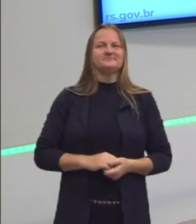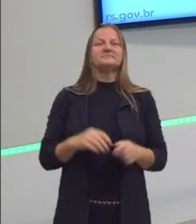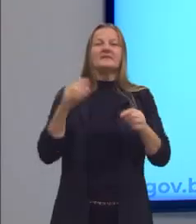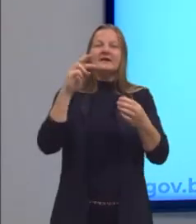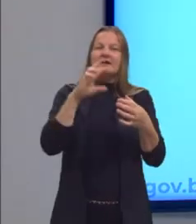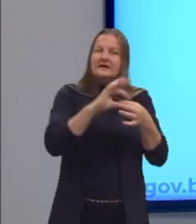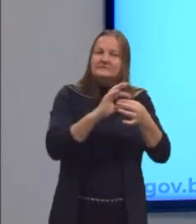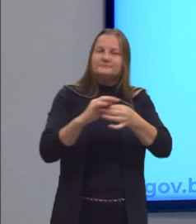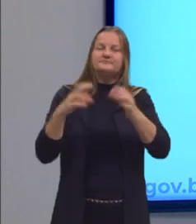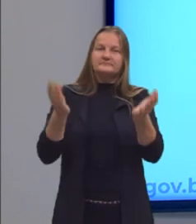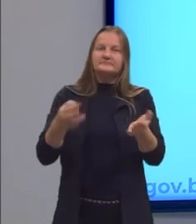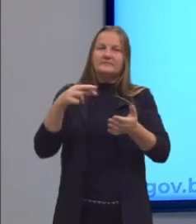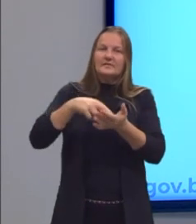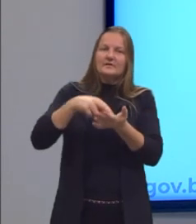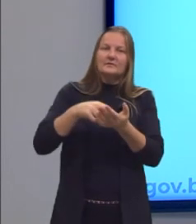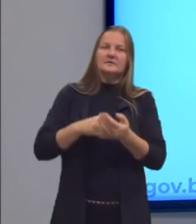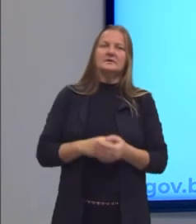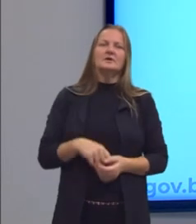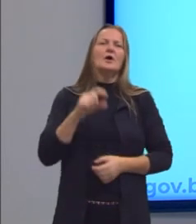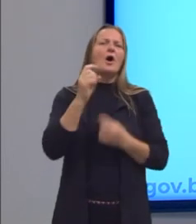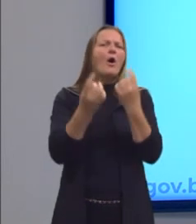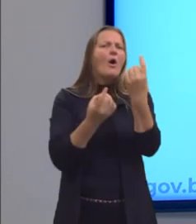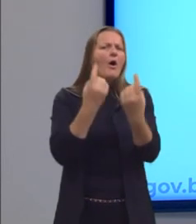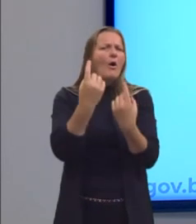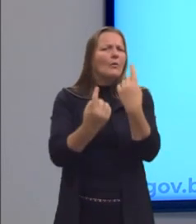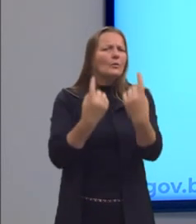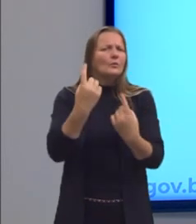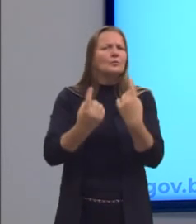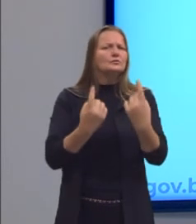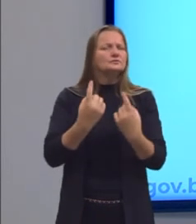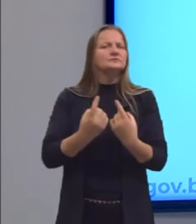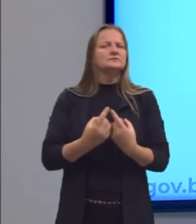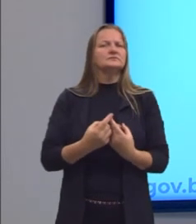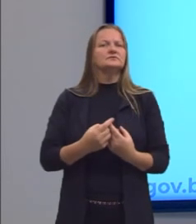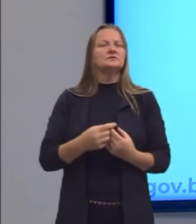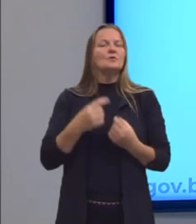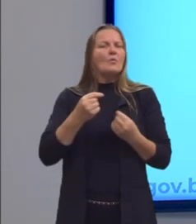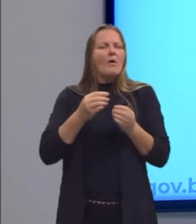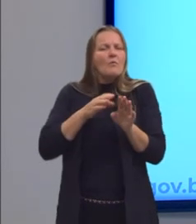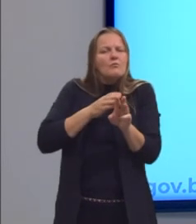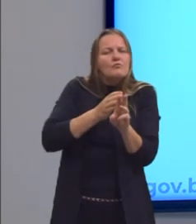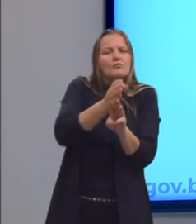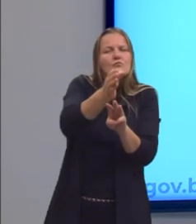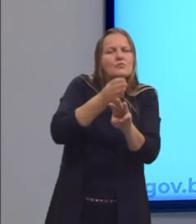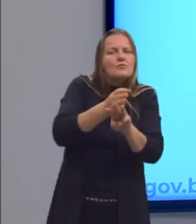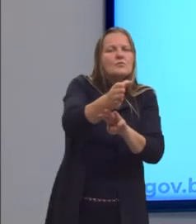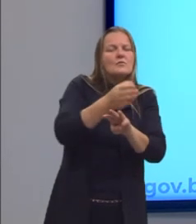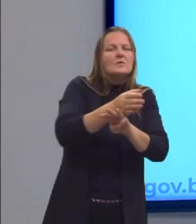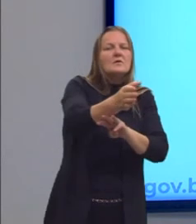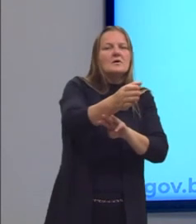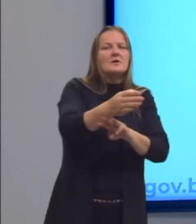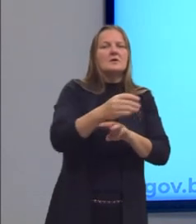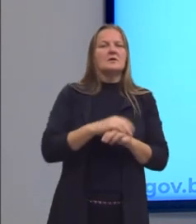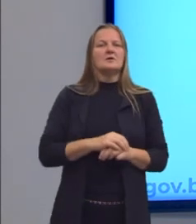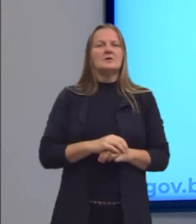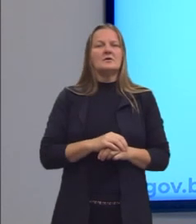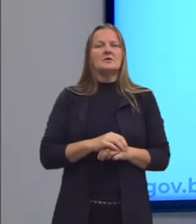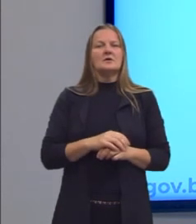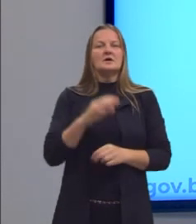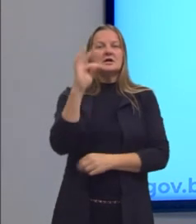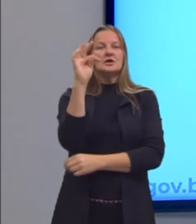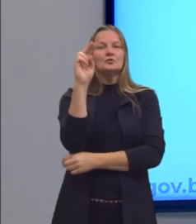Atualmente, a gente vai falar de alguns dos principais troncos linguísticos desses povos indígenas. Tem o